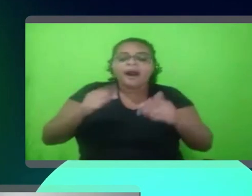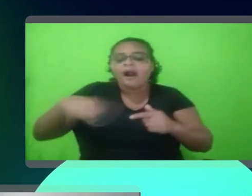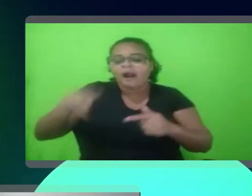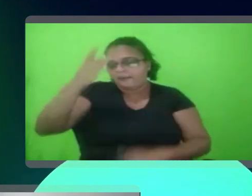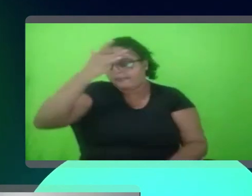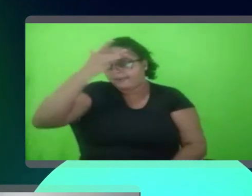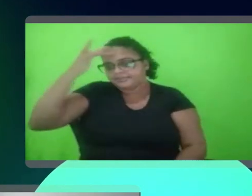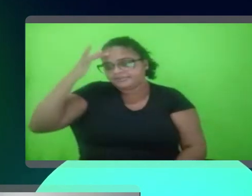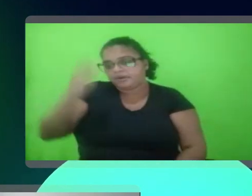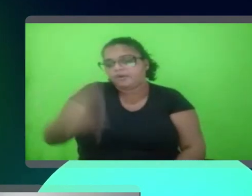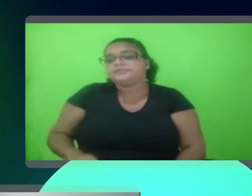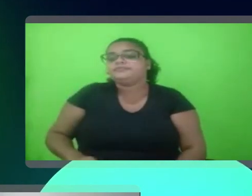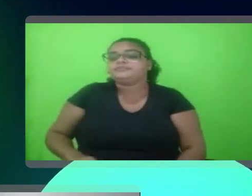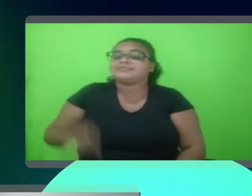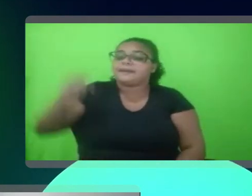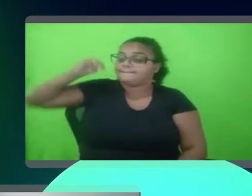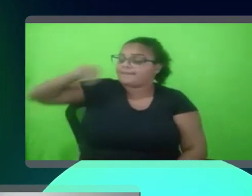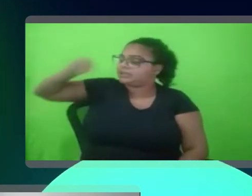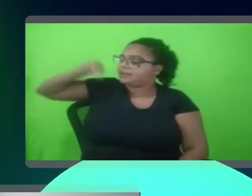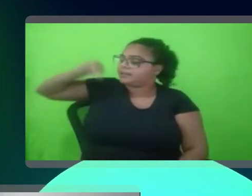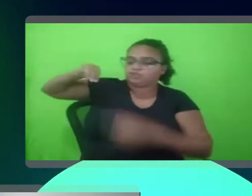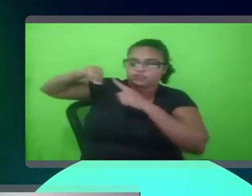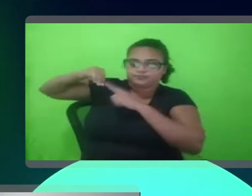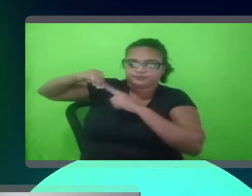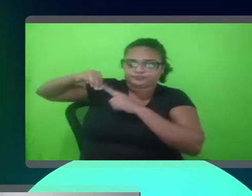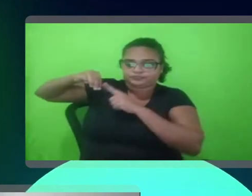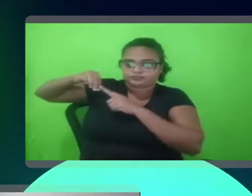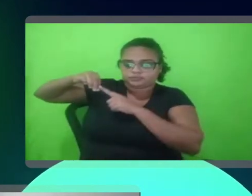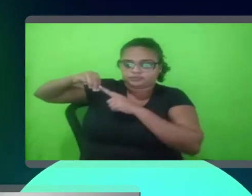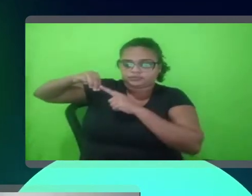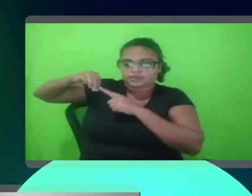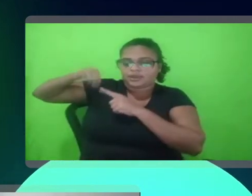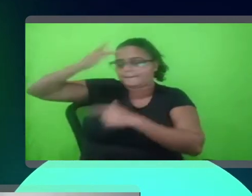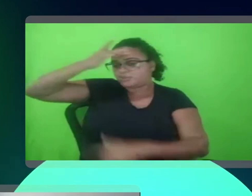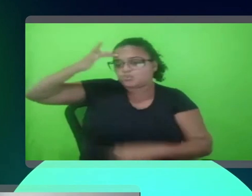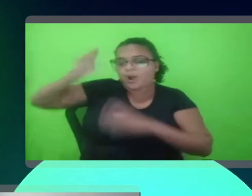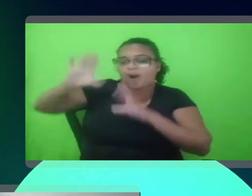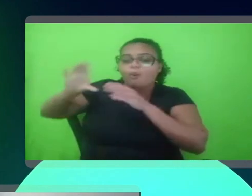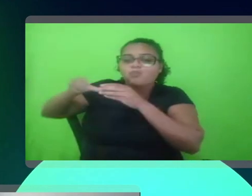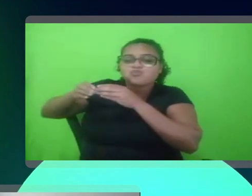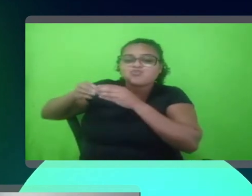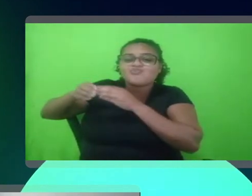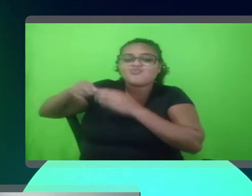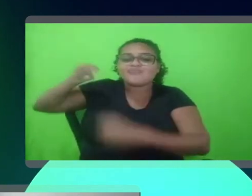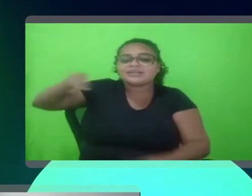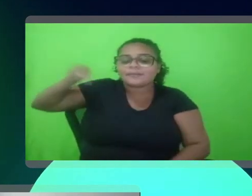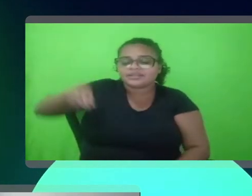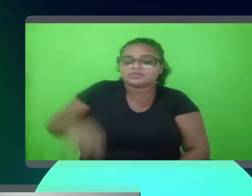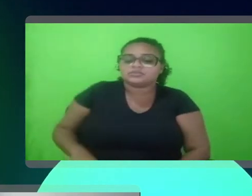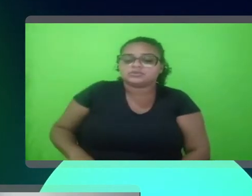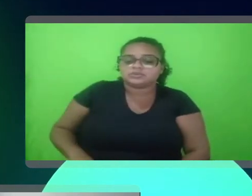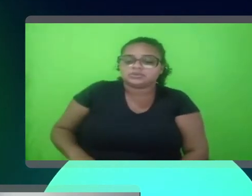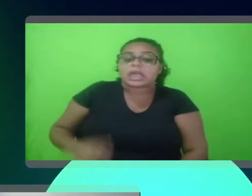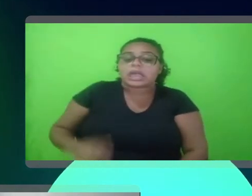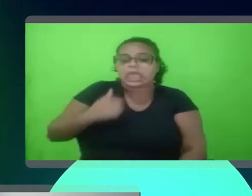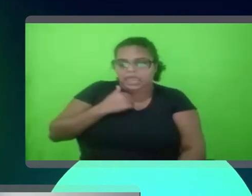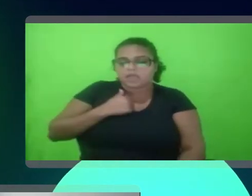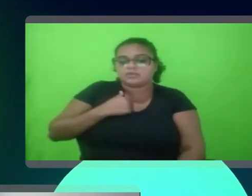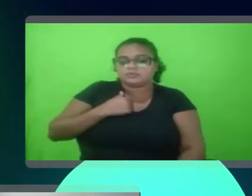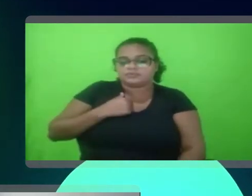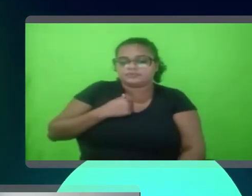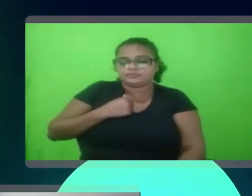do pessoal da matemática, eu digo isso porque eu tenho, eu sou,